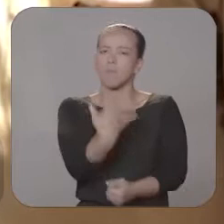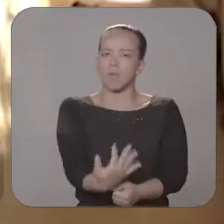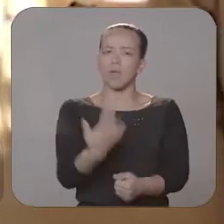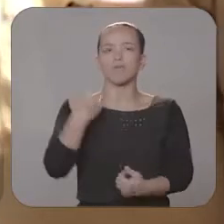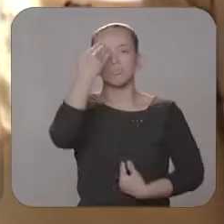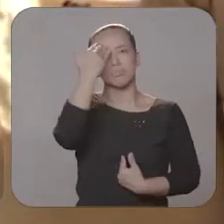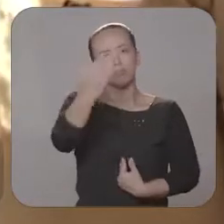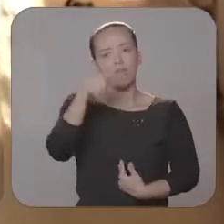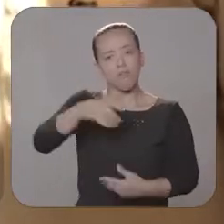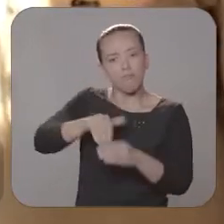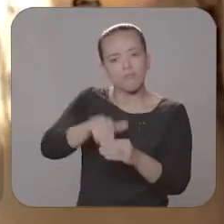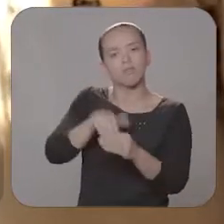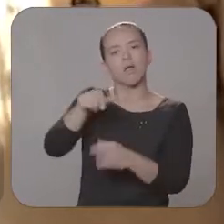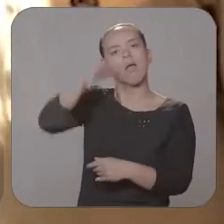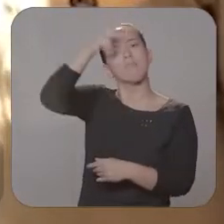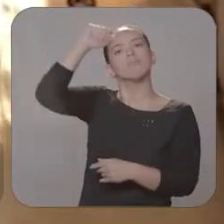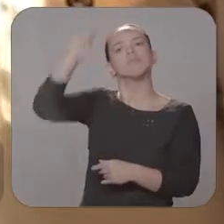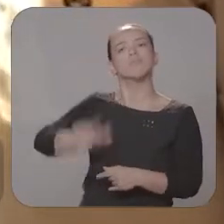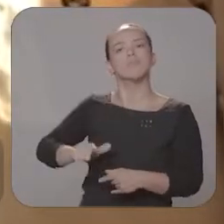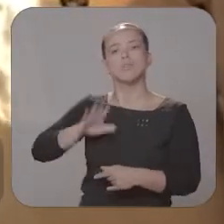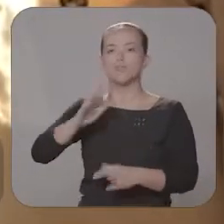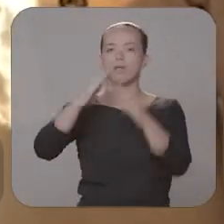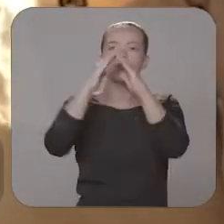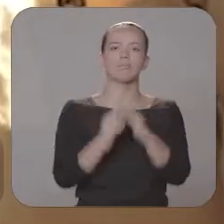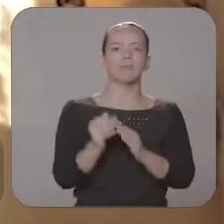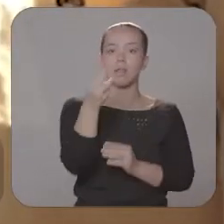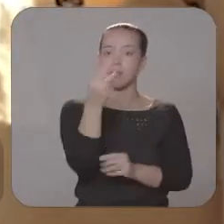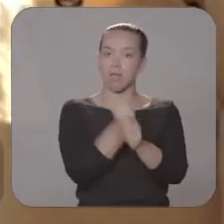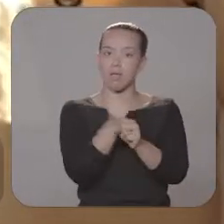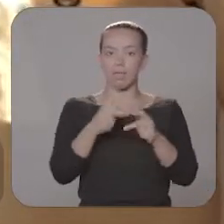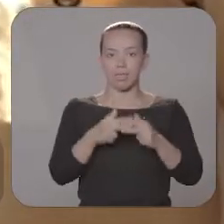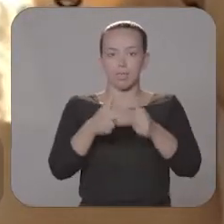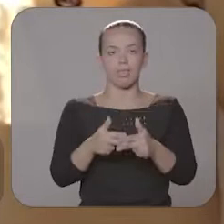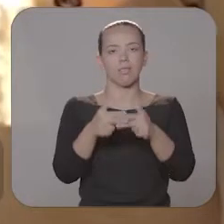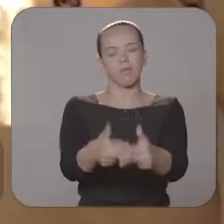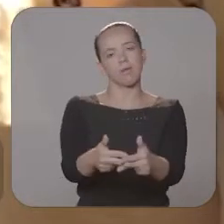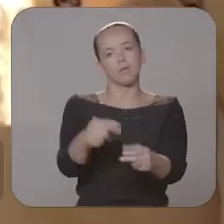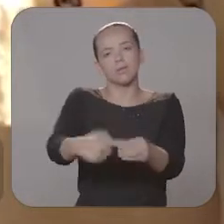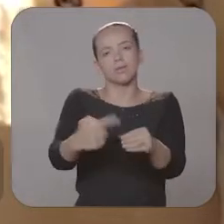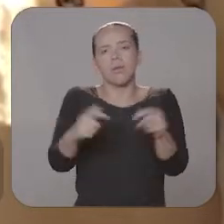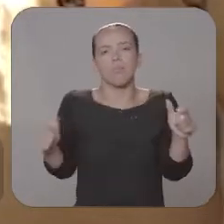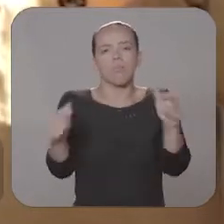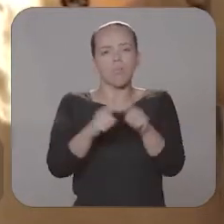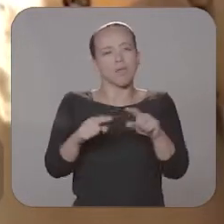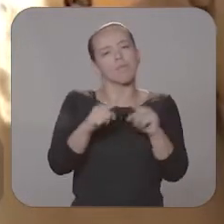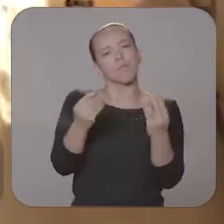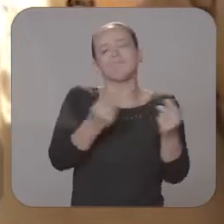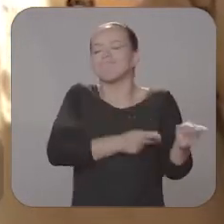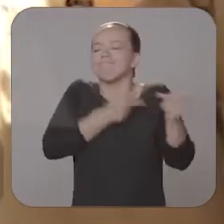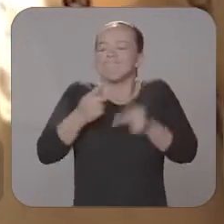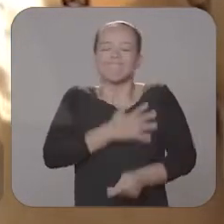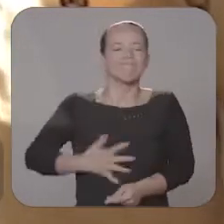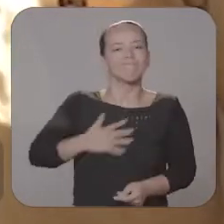Eu quero agradecer essa expressiva votação em Mato Grosso do Sul. Já morei por três anos em Newark, uma cidadezinha pequena, mas muito